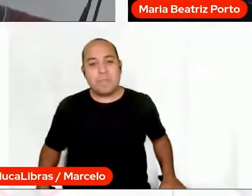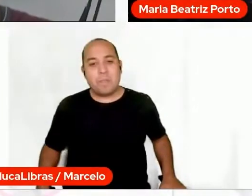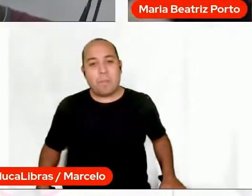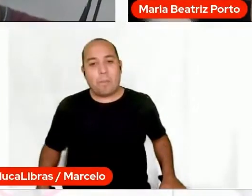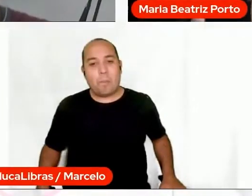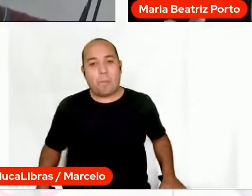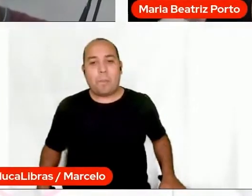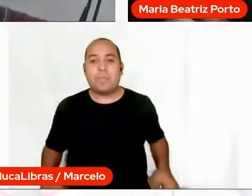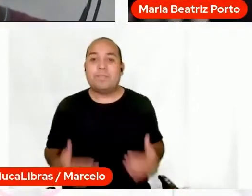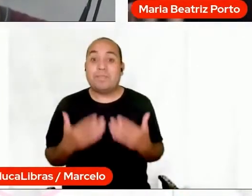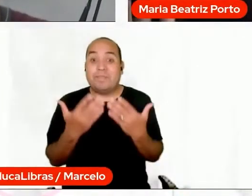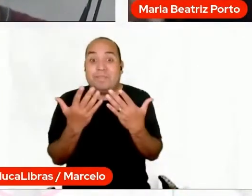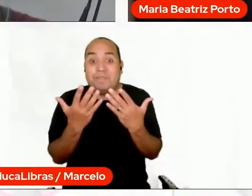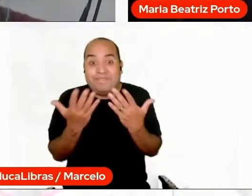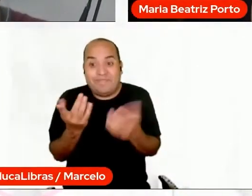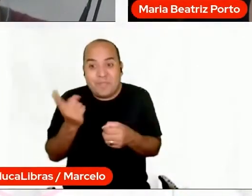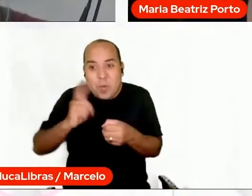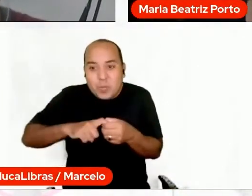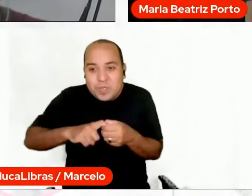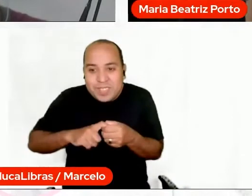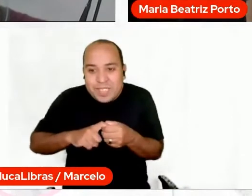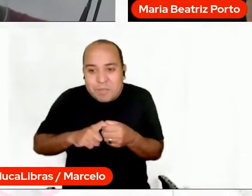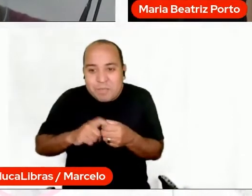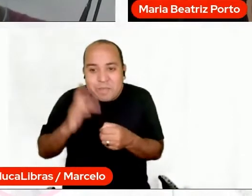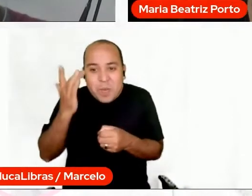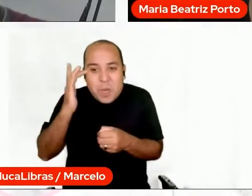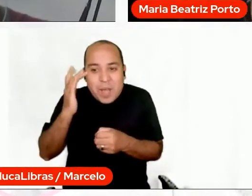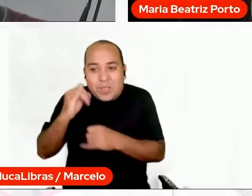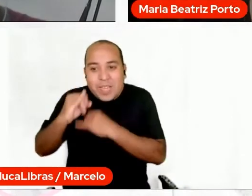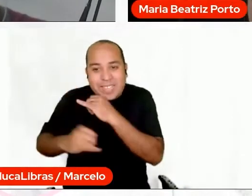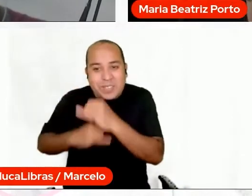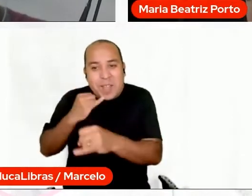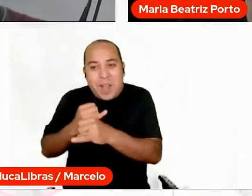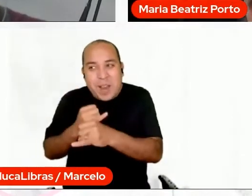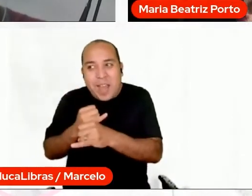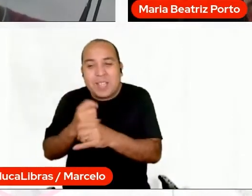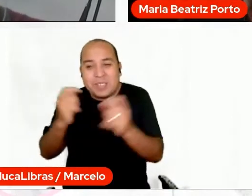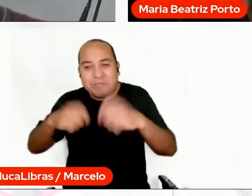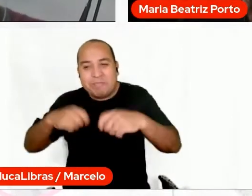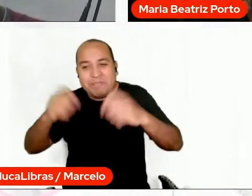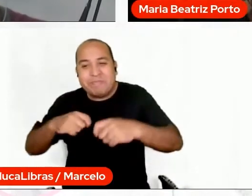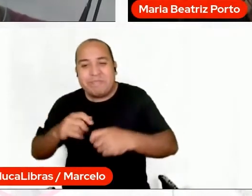Gente, voltei, acho que a internet agora vai nos ajudar.